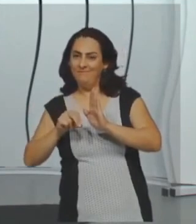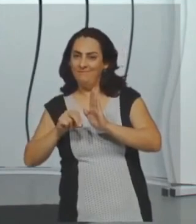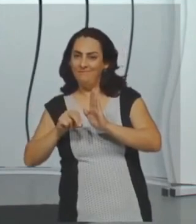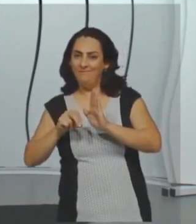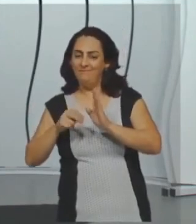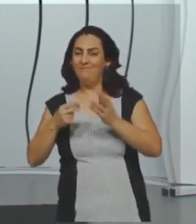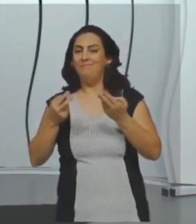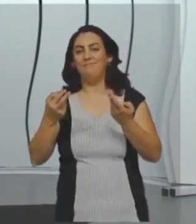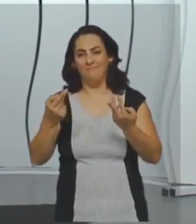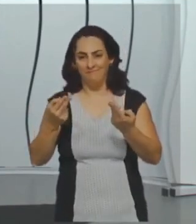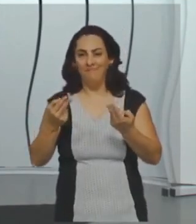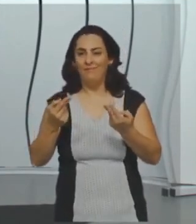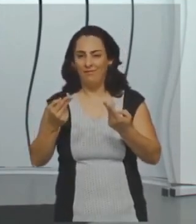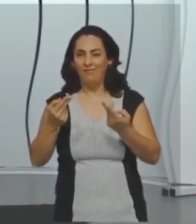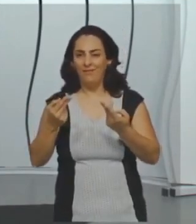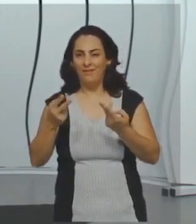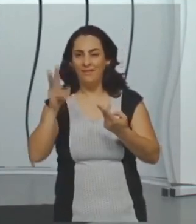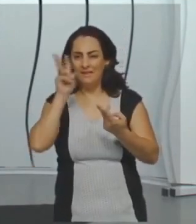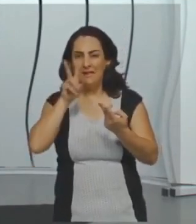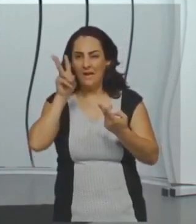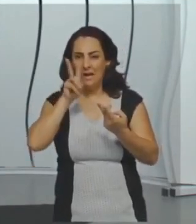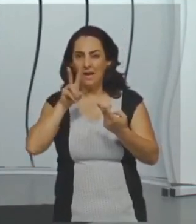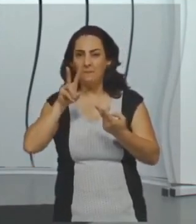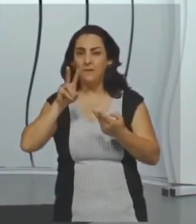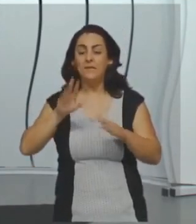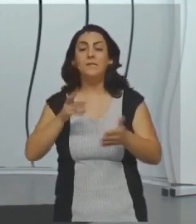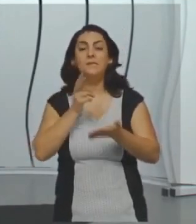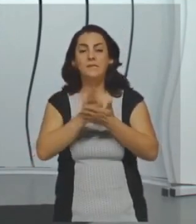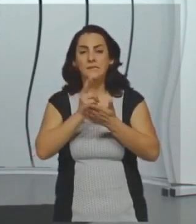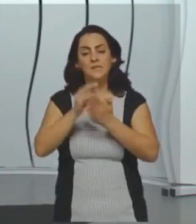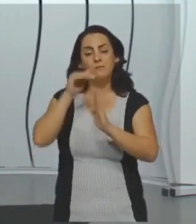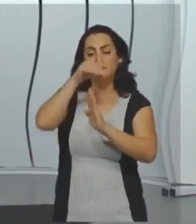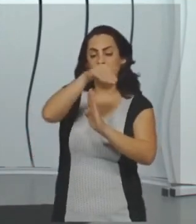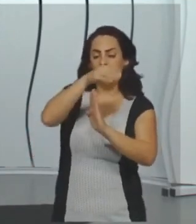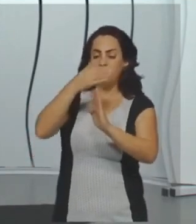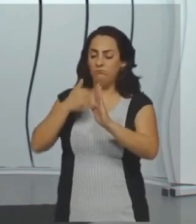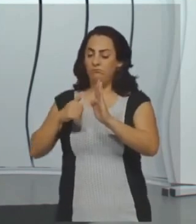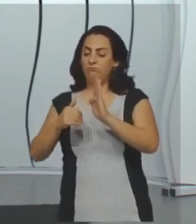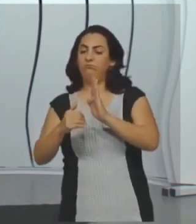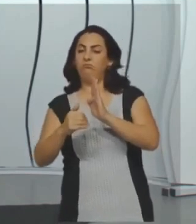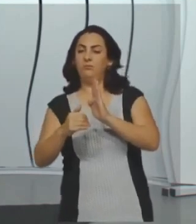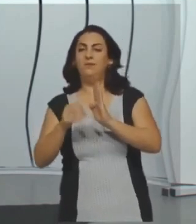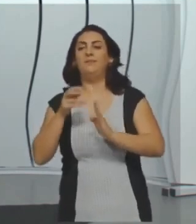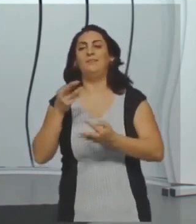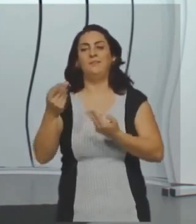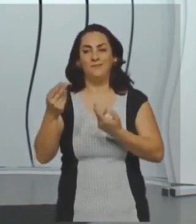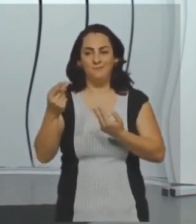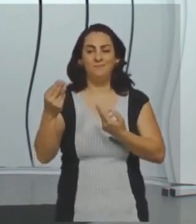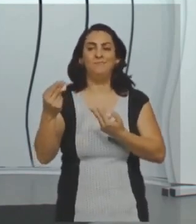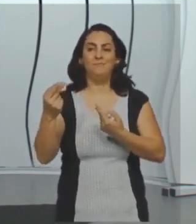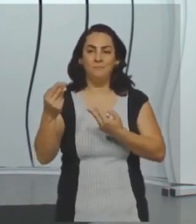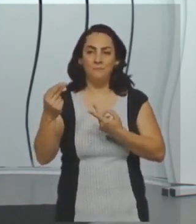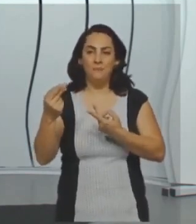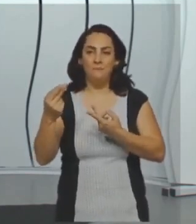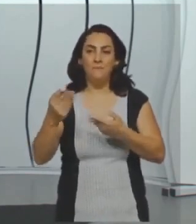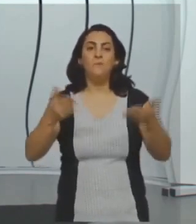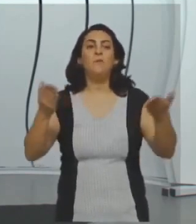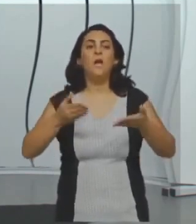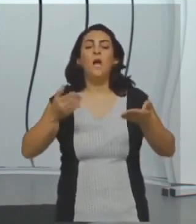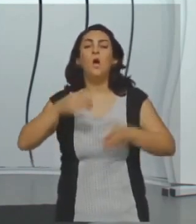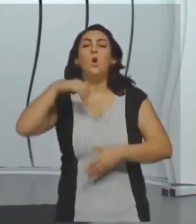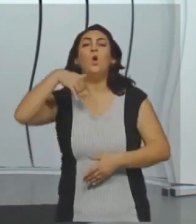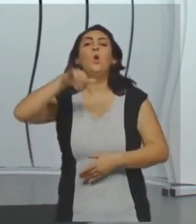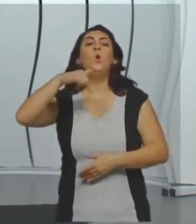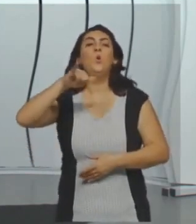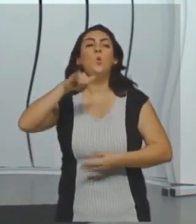também vai ter 50 graus. Então, se esse é 50, esse também vale 50. Qual que é a letra C?